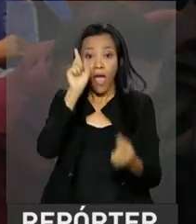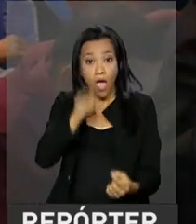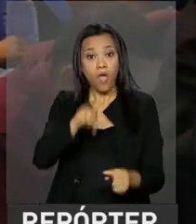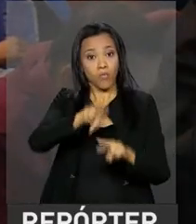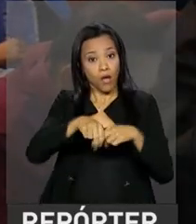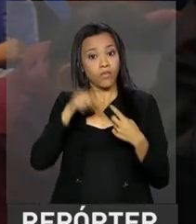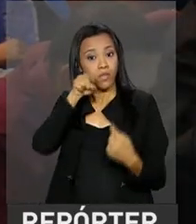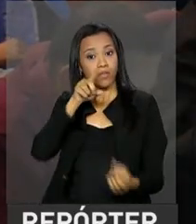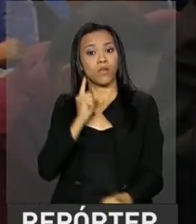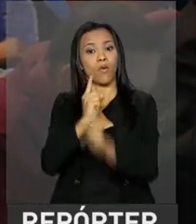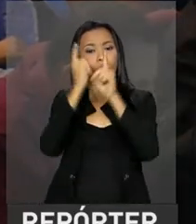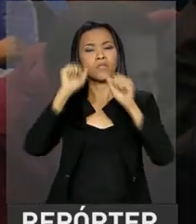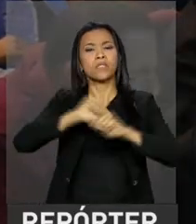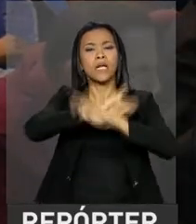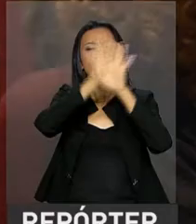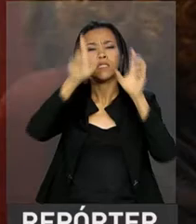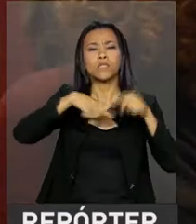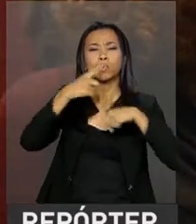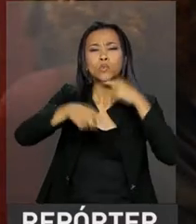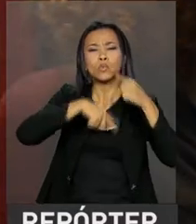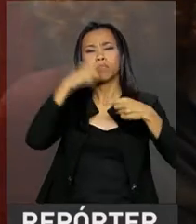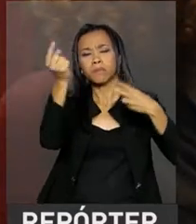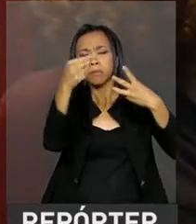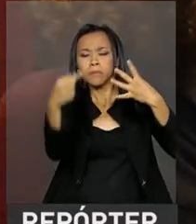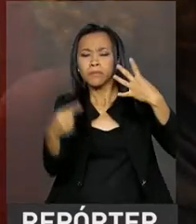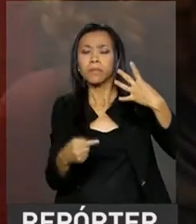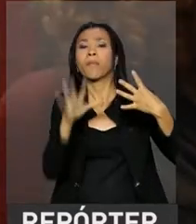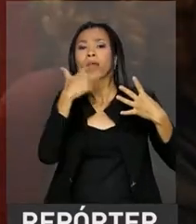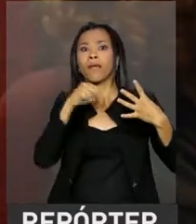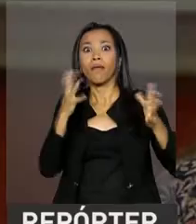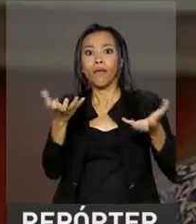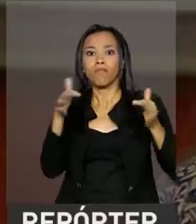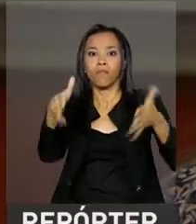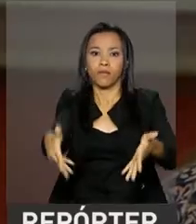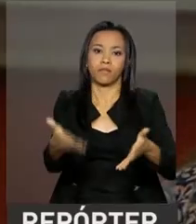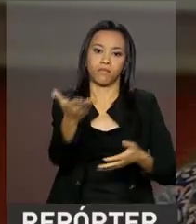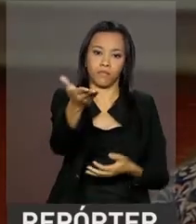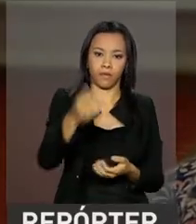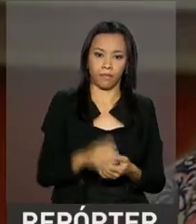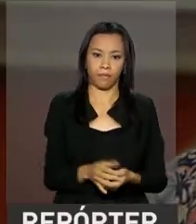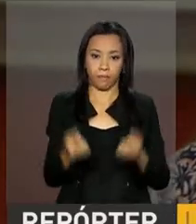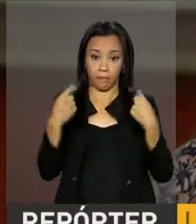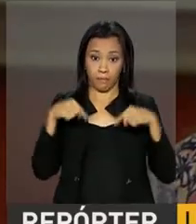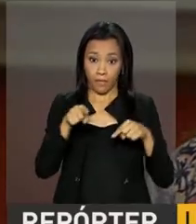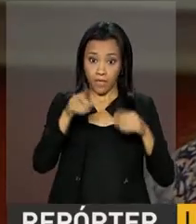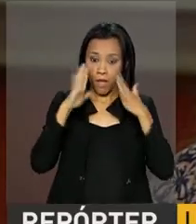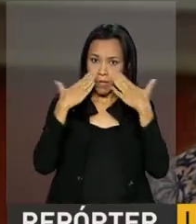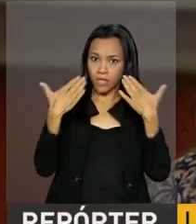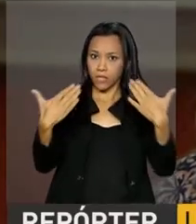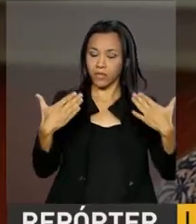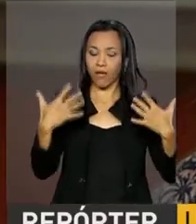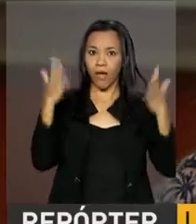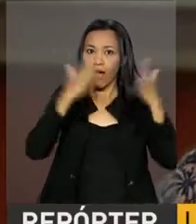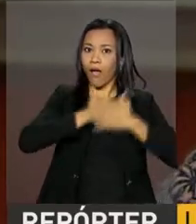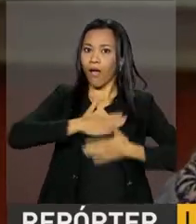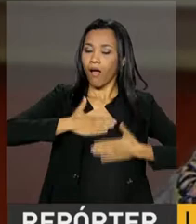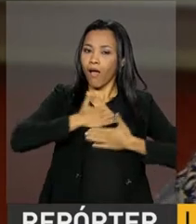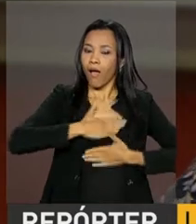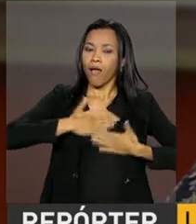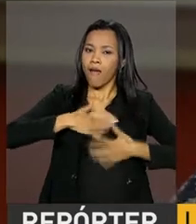ajudado a esclarecer as principais dúvidas dos proponentes de projetos. Essa apresentação me deixou extremamente feliz.